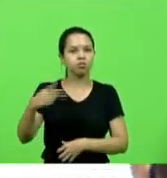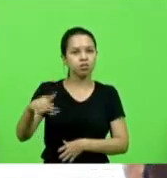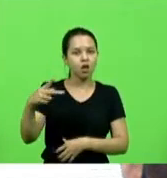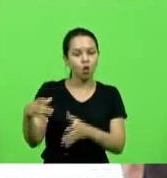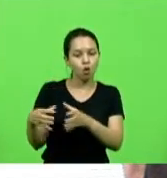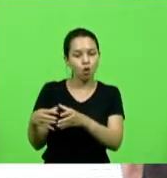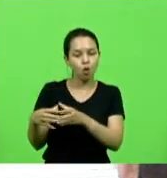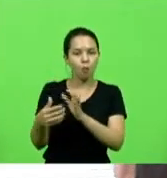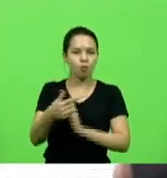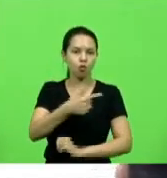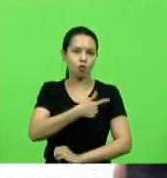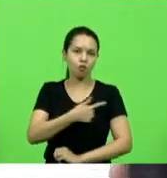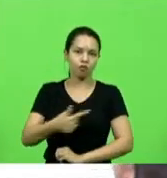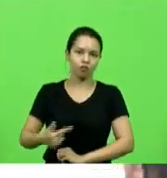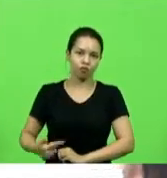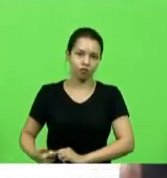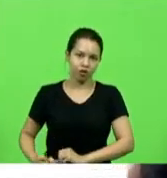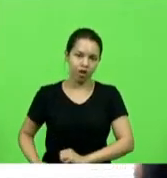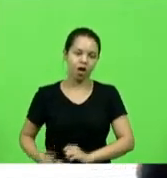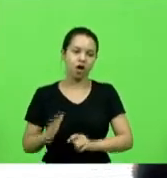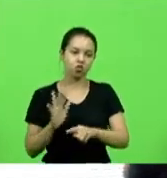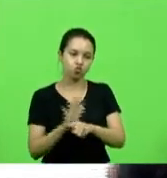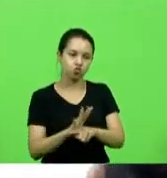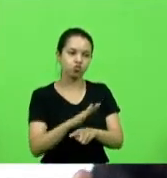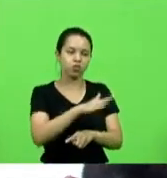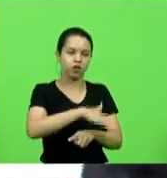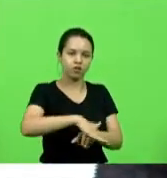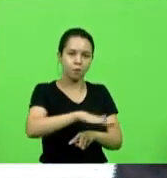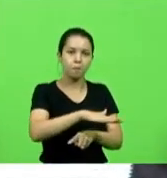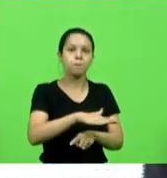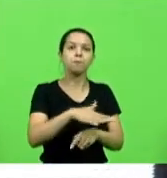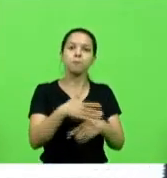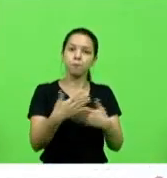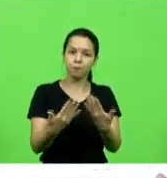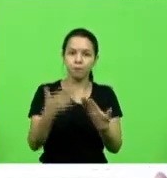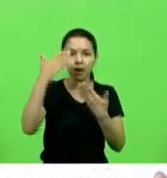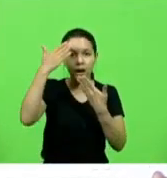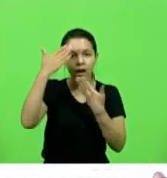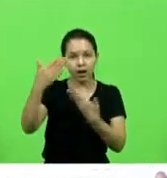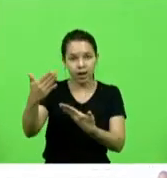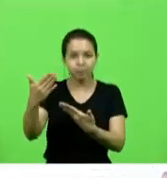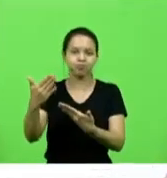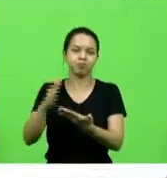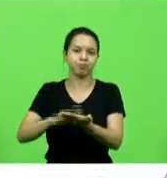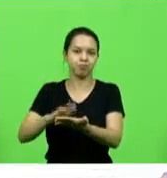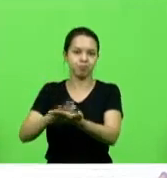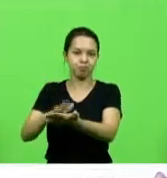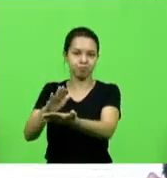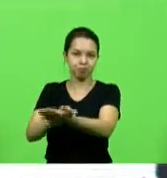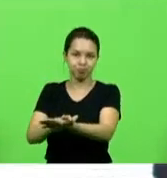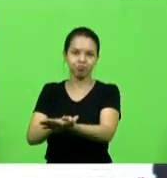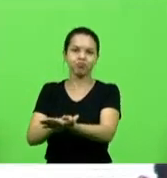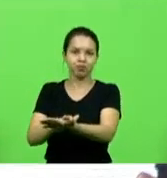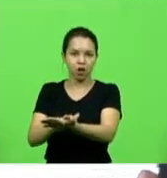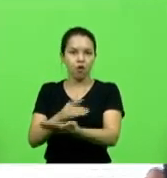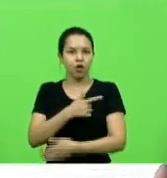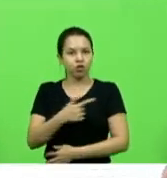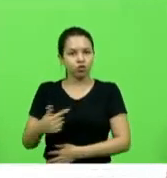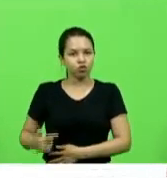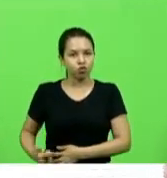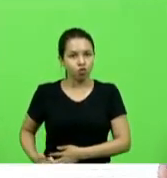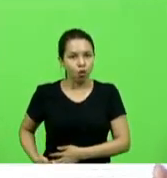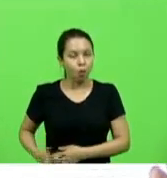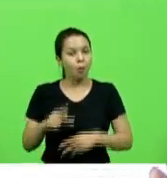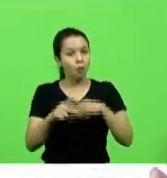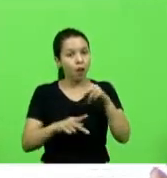por esta necessidade desta região então parabéns governador o povo de Brastonorte o povo da região do Vale do Brastonorte